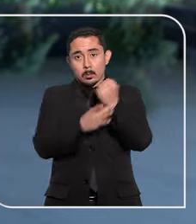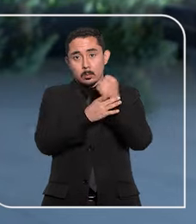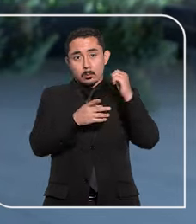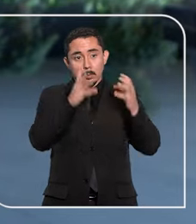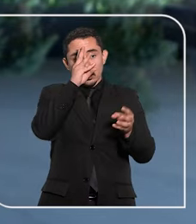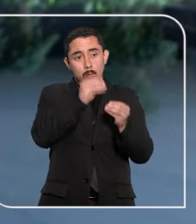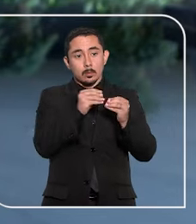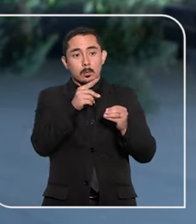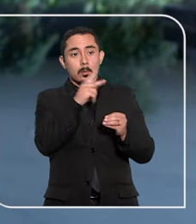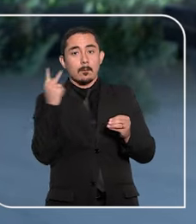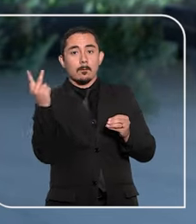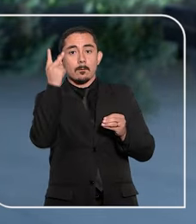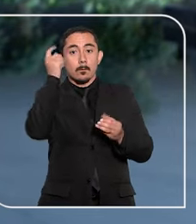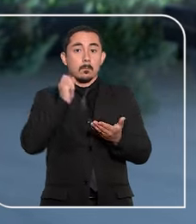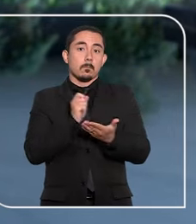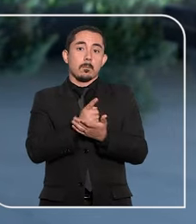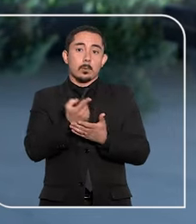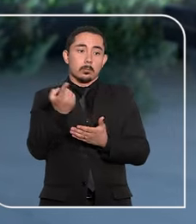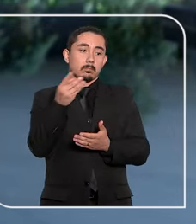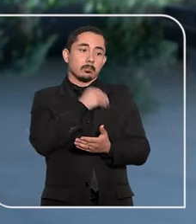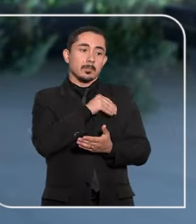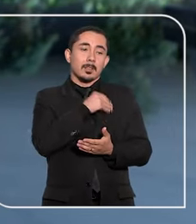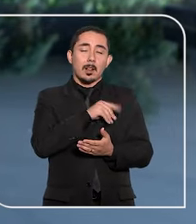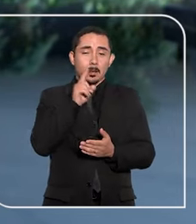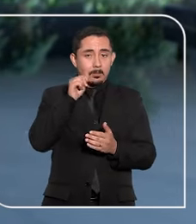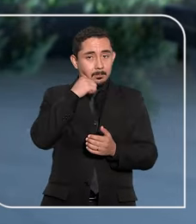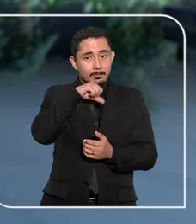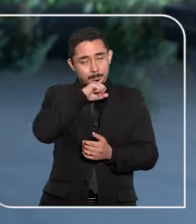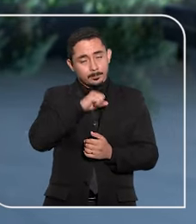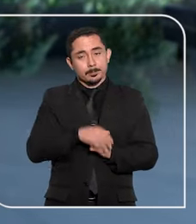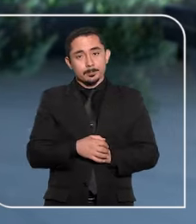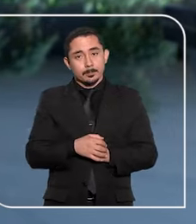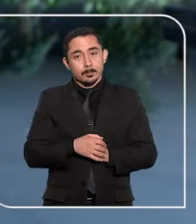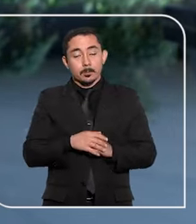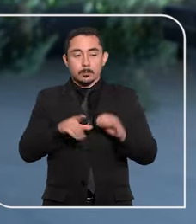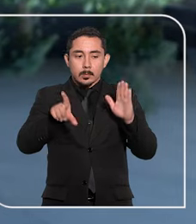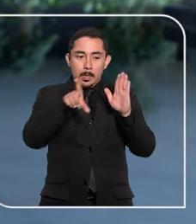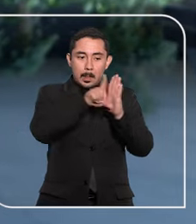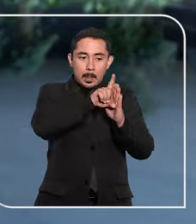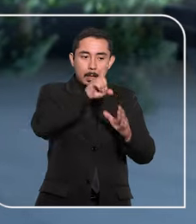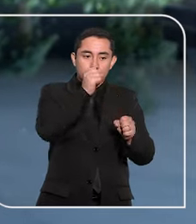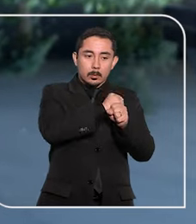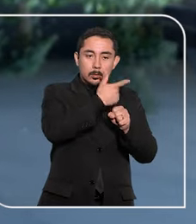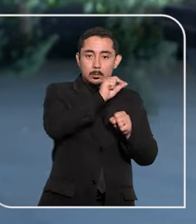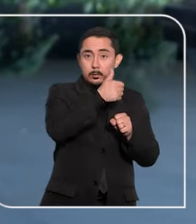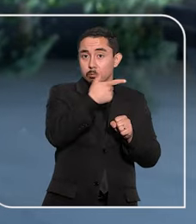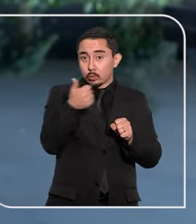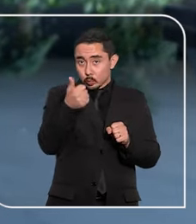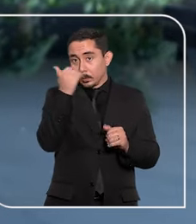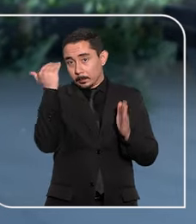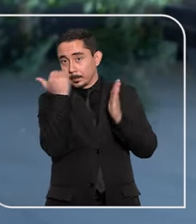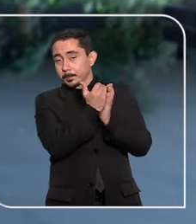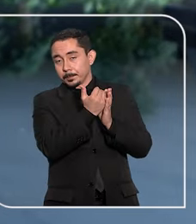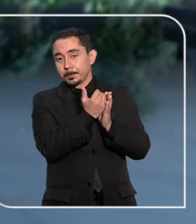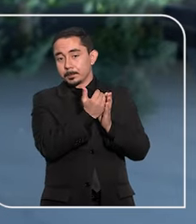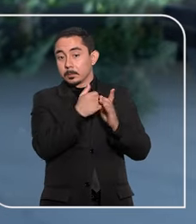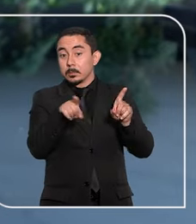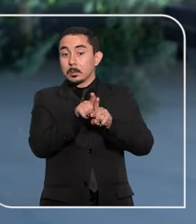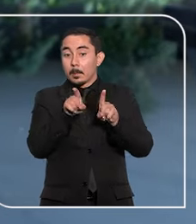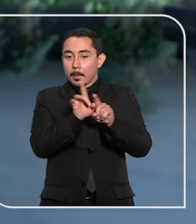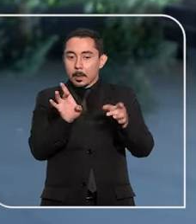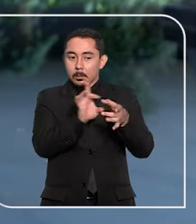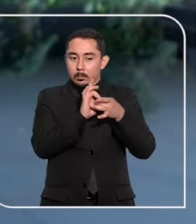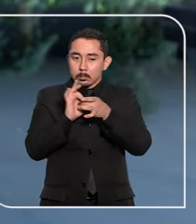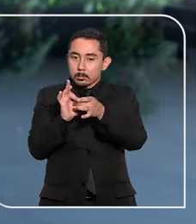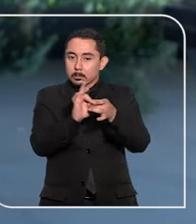segurança para reconhecer os valores pagos como salário maternidade, considerando a Lei de 2021. A associação